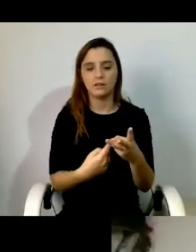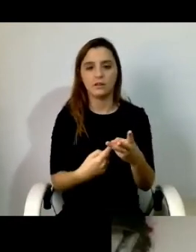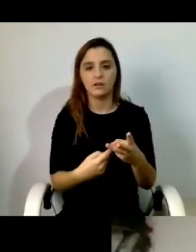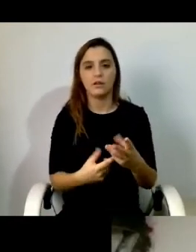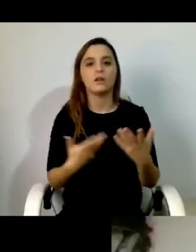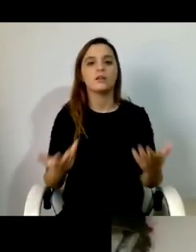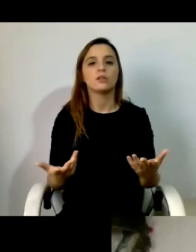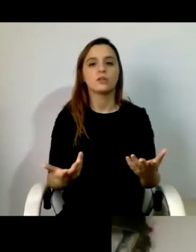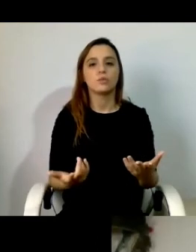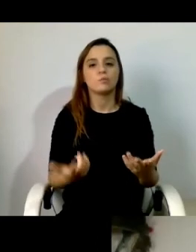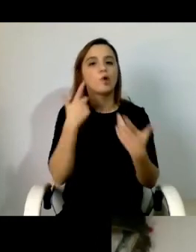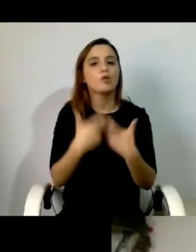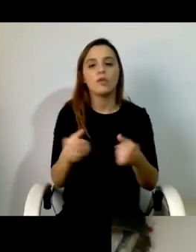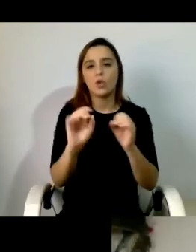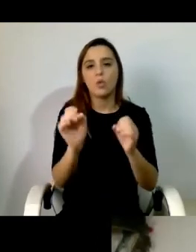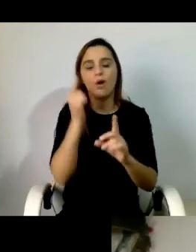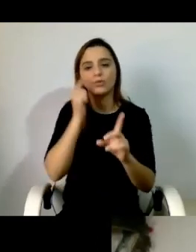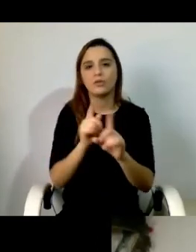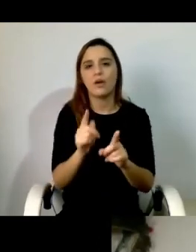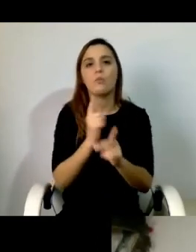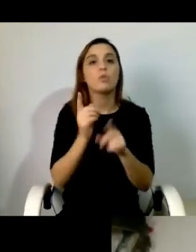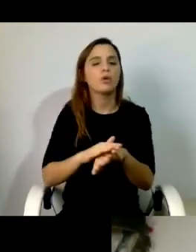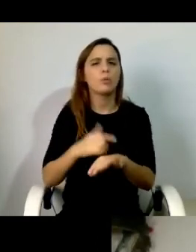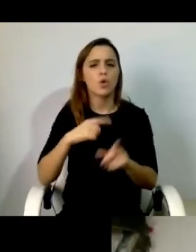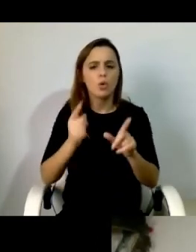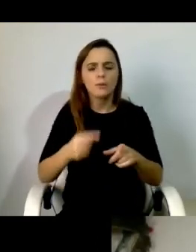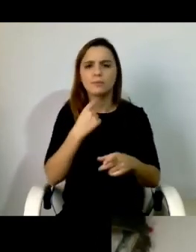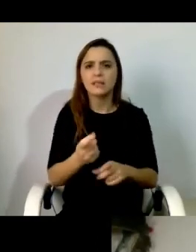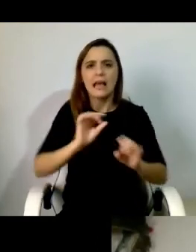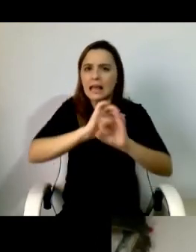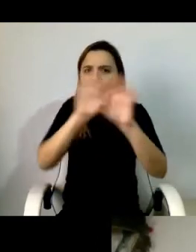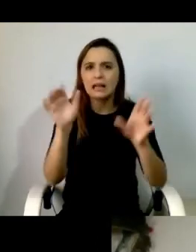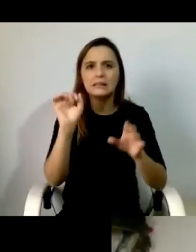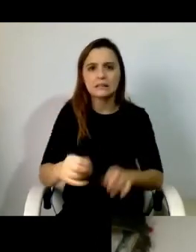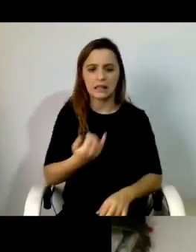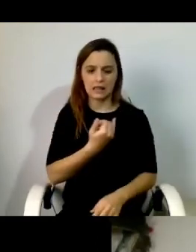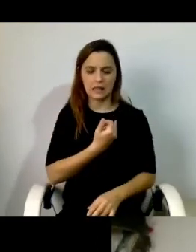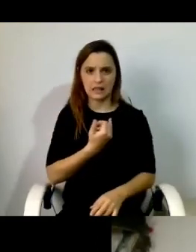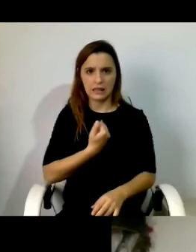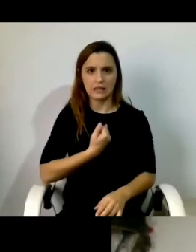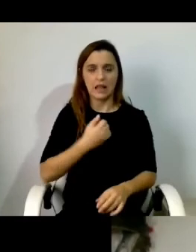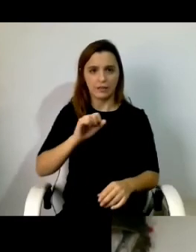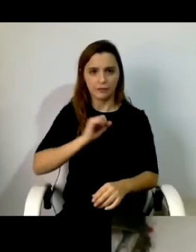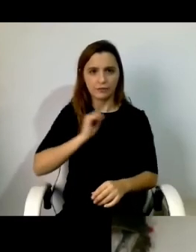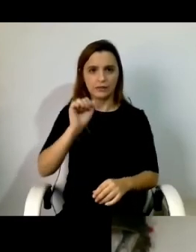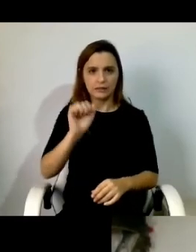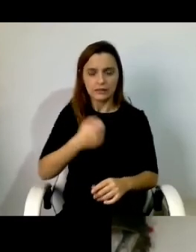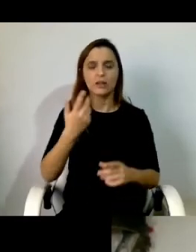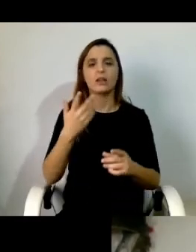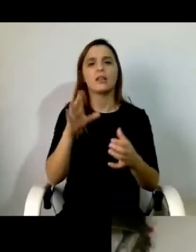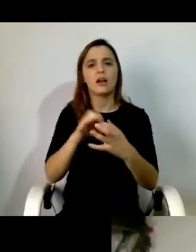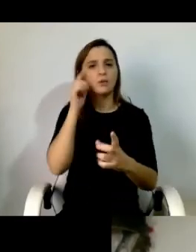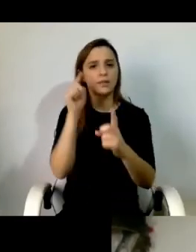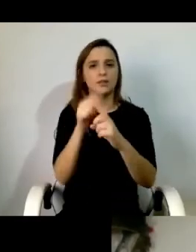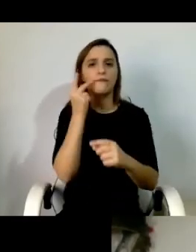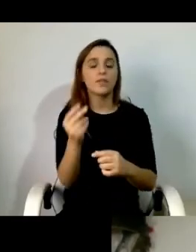inquestionável como objetivo eu começo por aqui para afirmar claramente a minha identidade com o objetivo da vida independente o que já pode ser